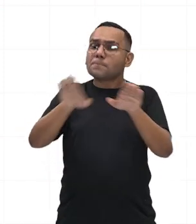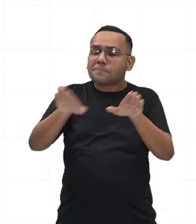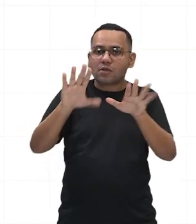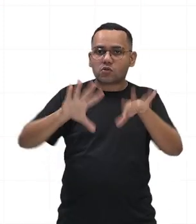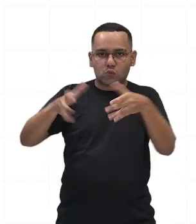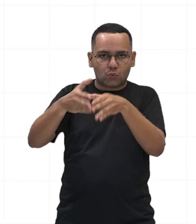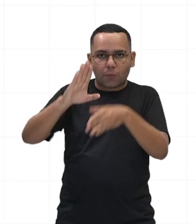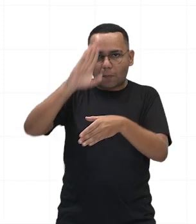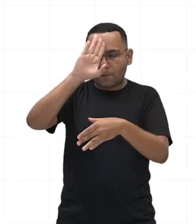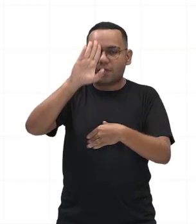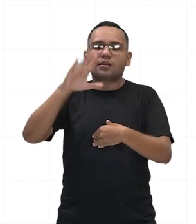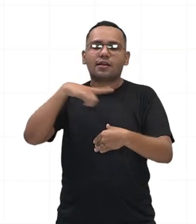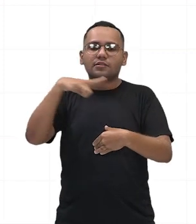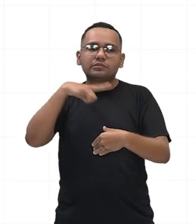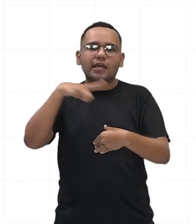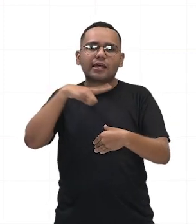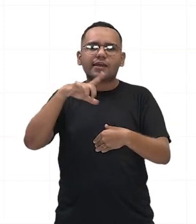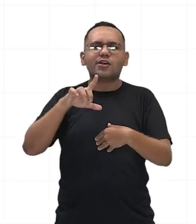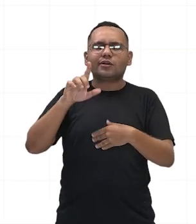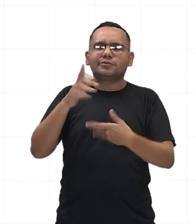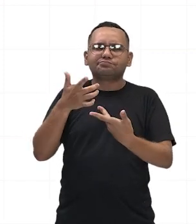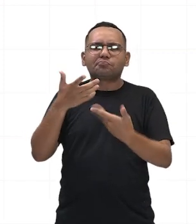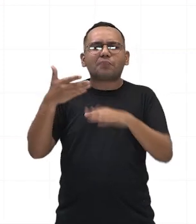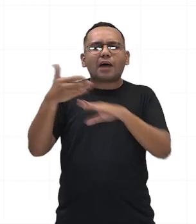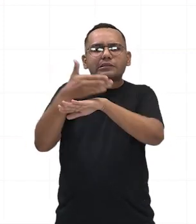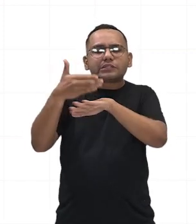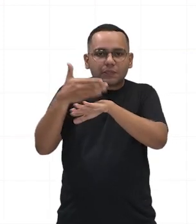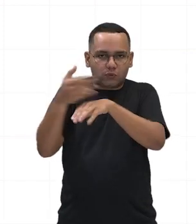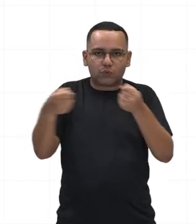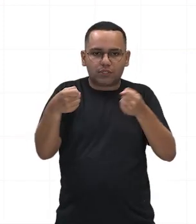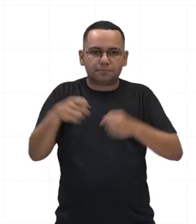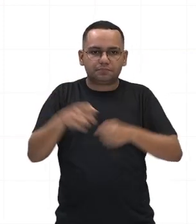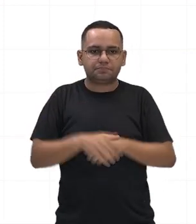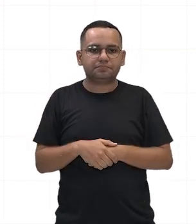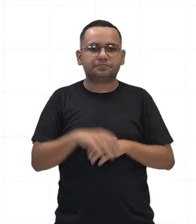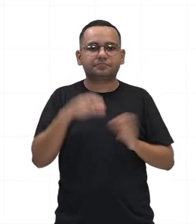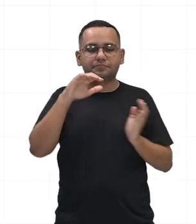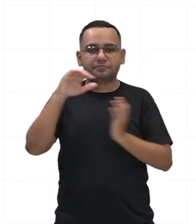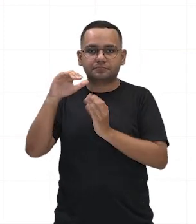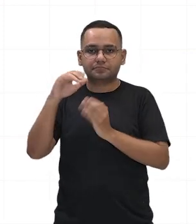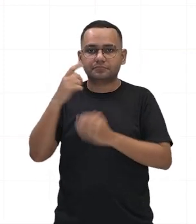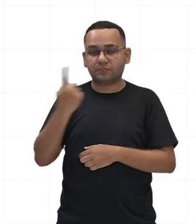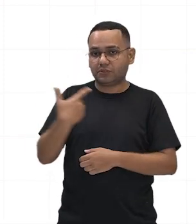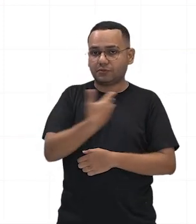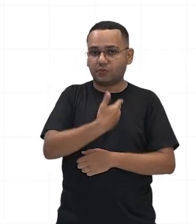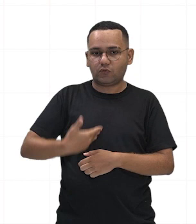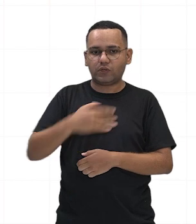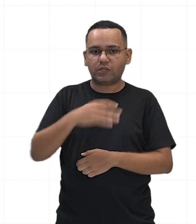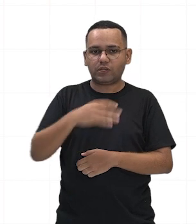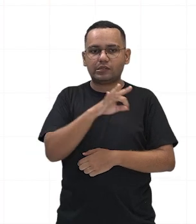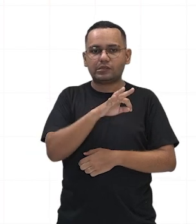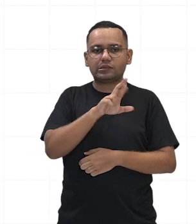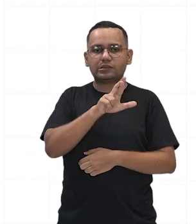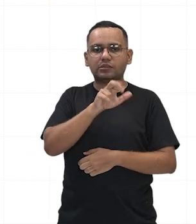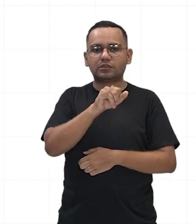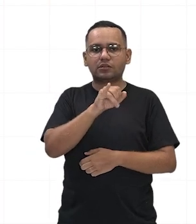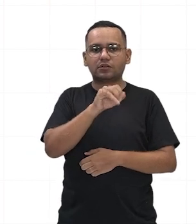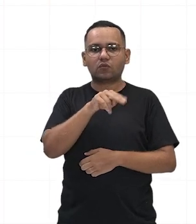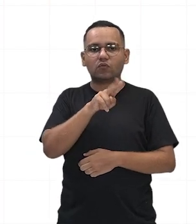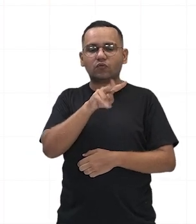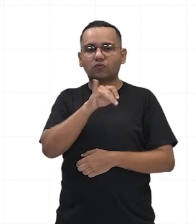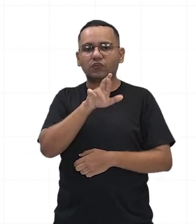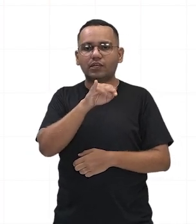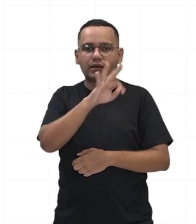formato da organização da república, que é o triunvirato, uma nova forma de governar. O triunvirato foi uma